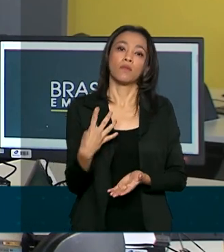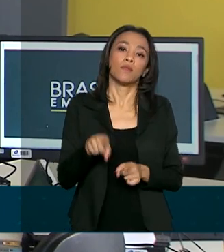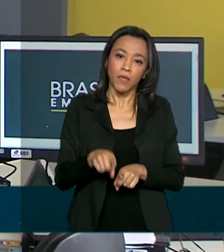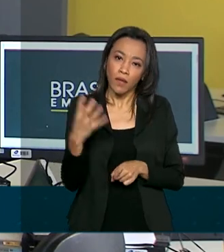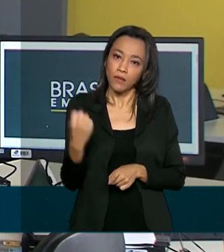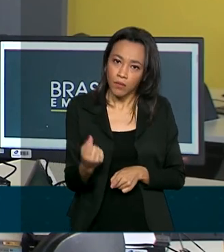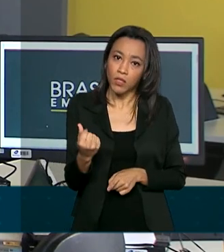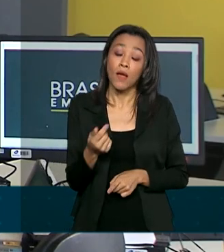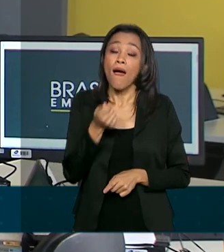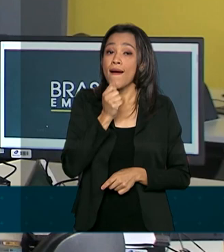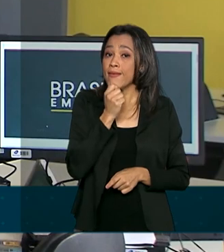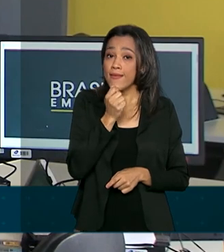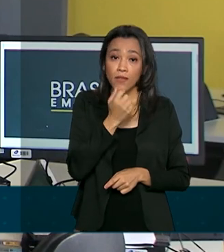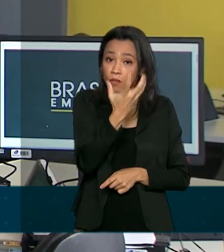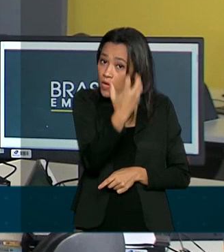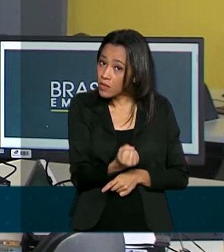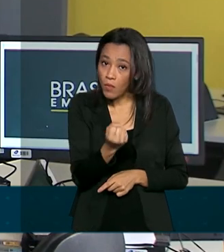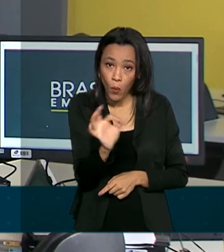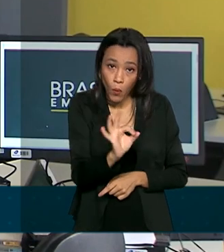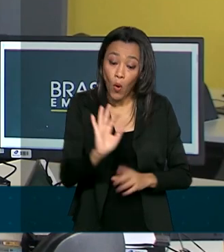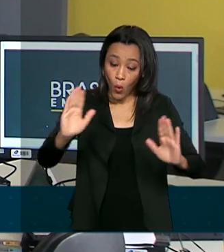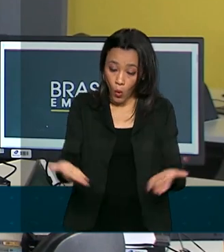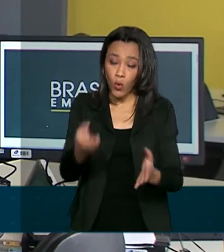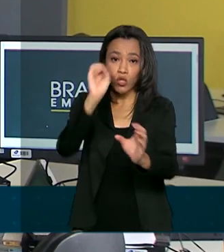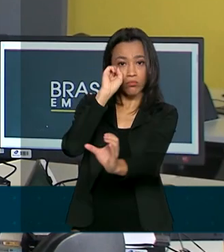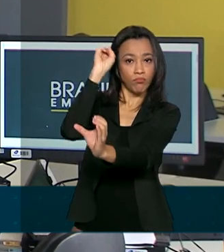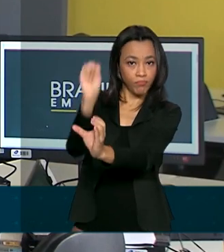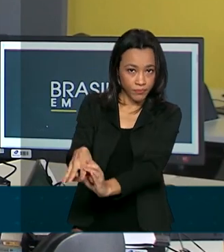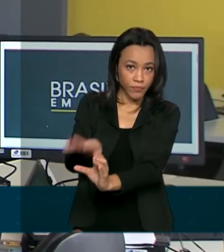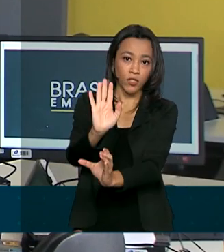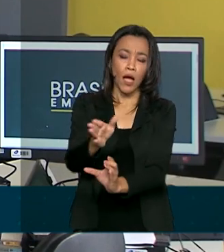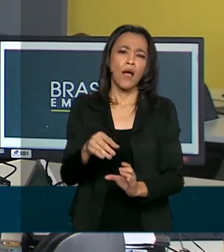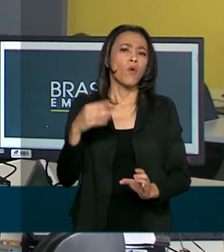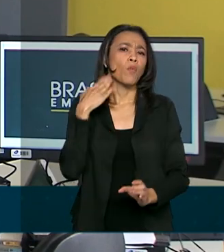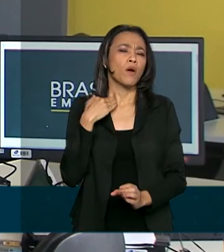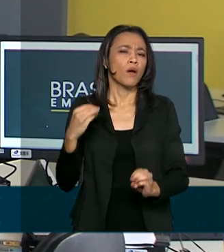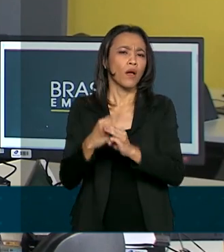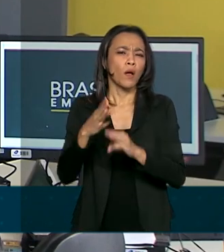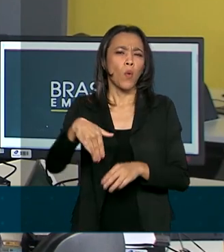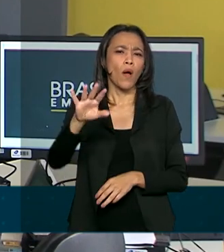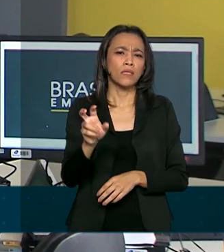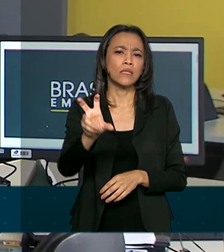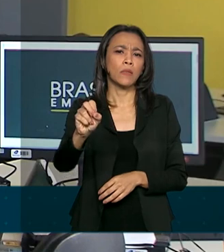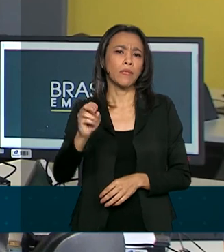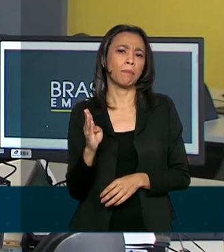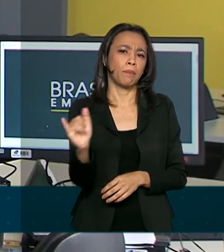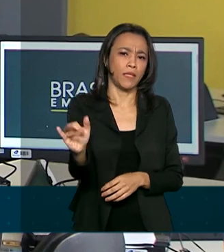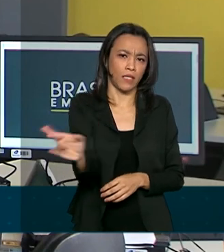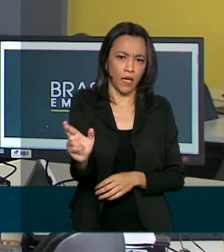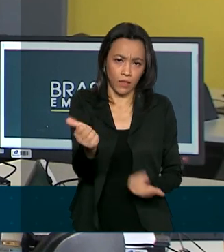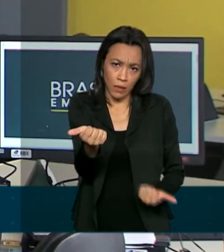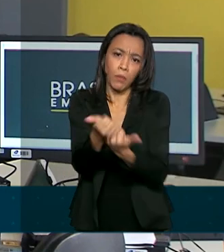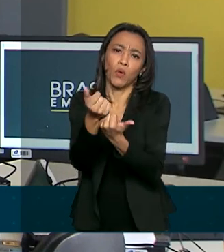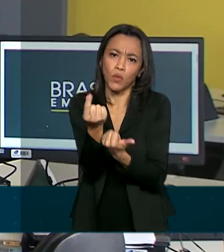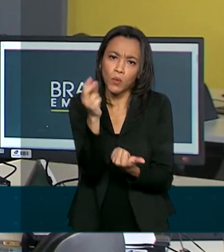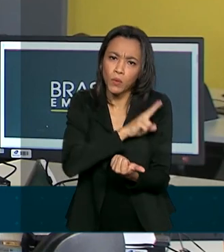a primeira parcela vai ter o benefício inicial acreditado hoje. A Caixa já pagou quase R 50 bilhões do auxílio emergencial